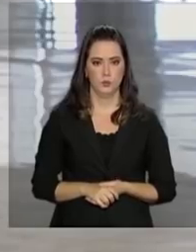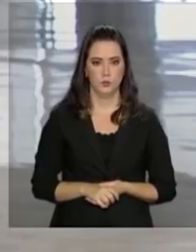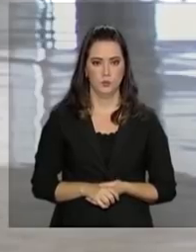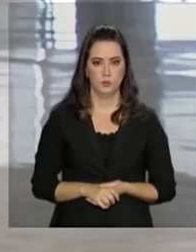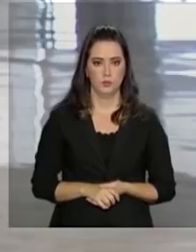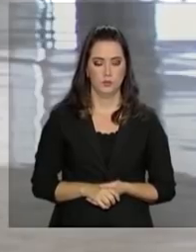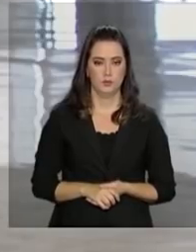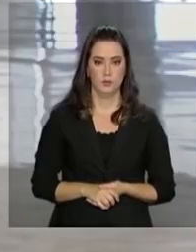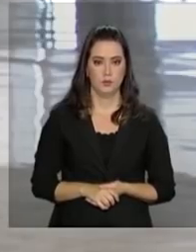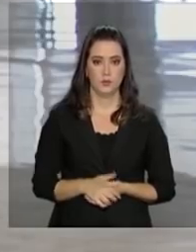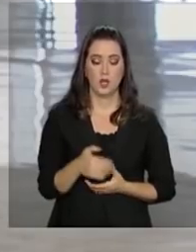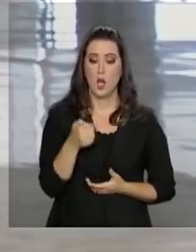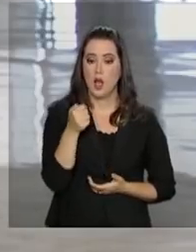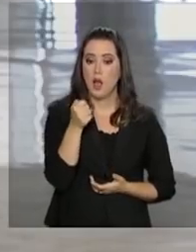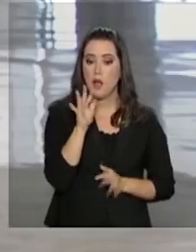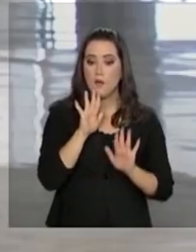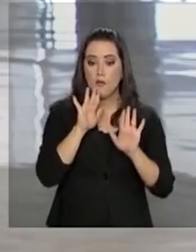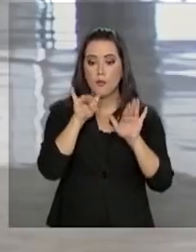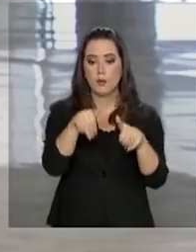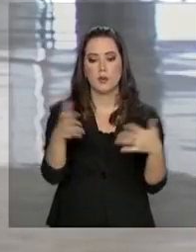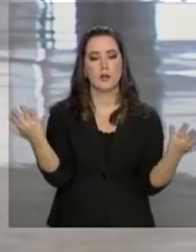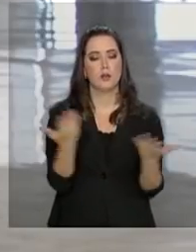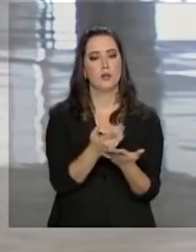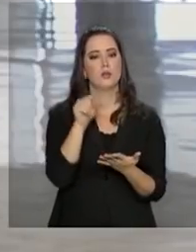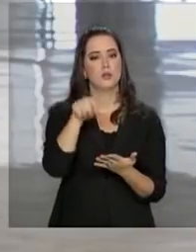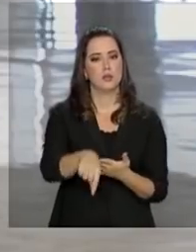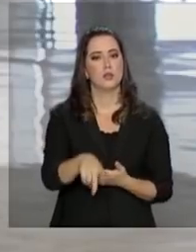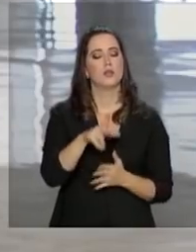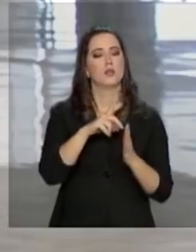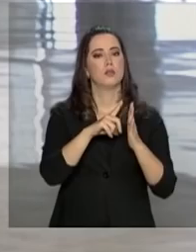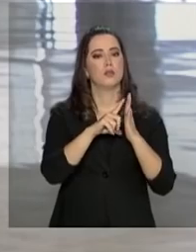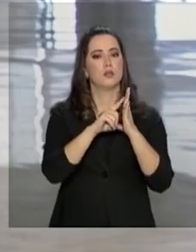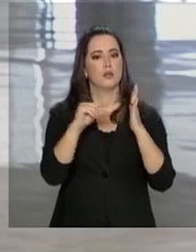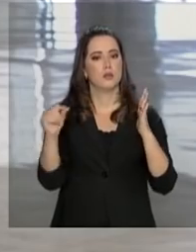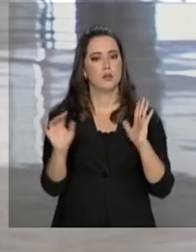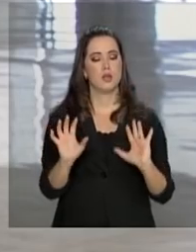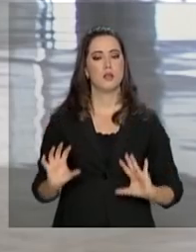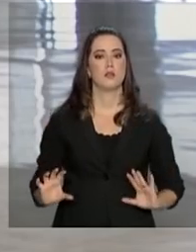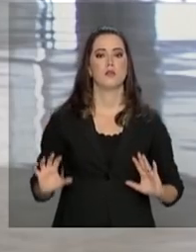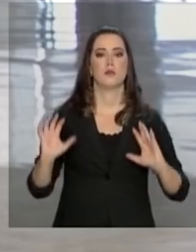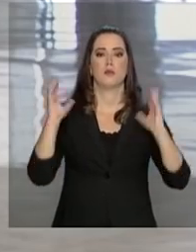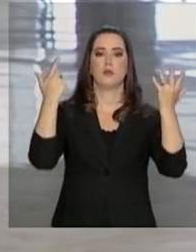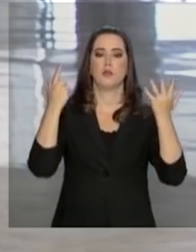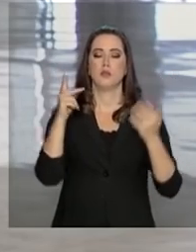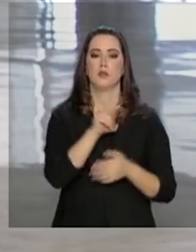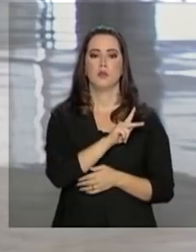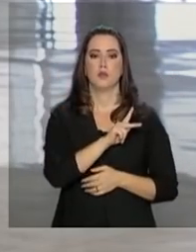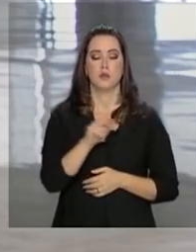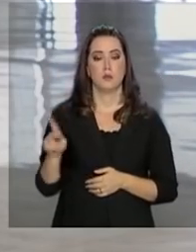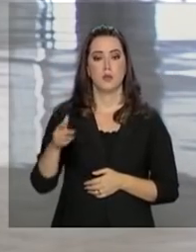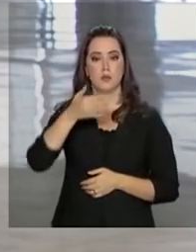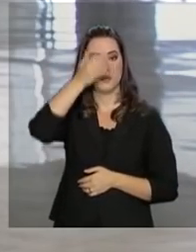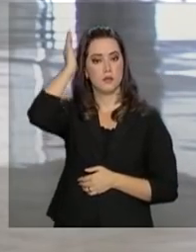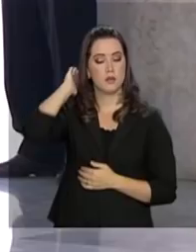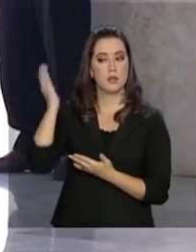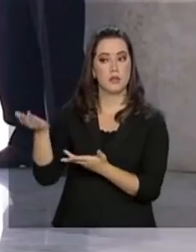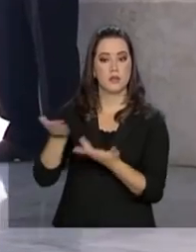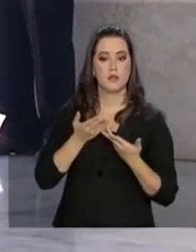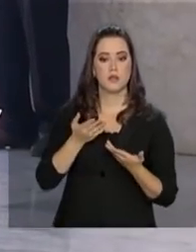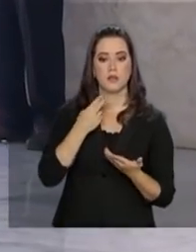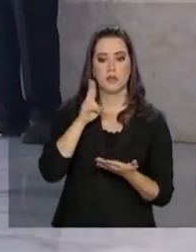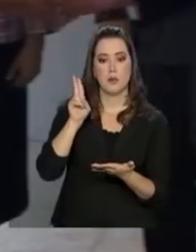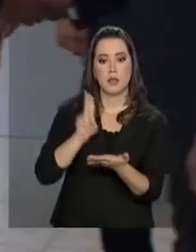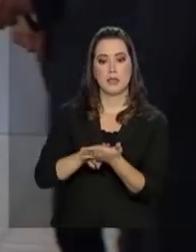E acaba de terminar, nesse momento, aqui no Palácio do Planalto, a cerimônia em que o presidente Michel Temer recebeu as